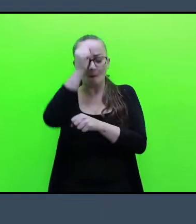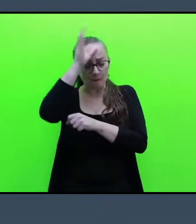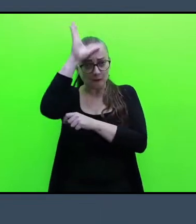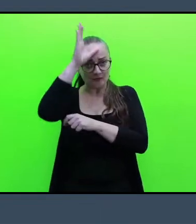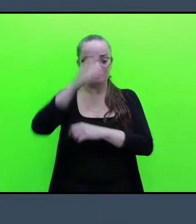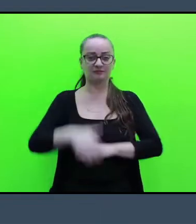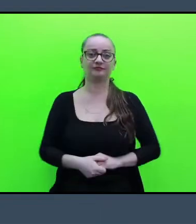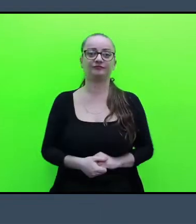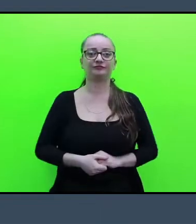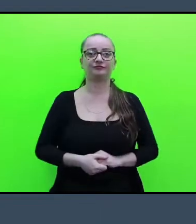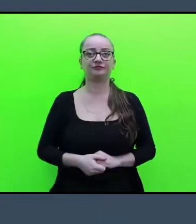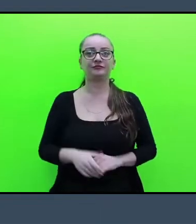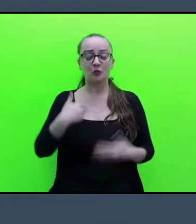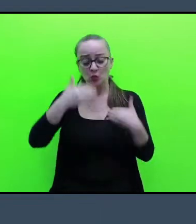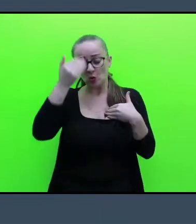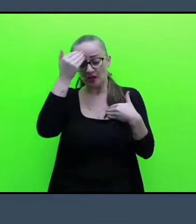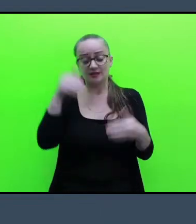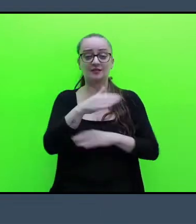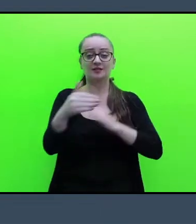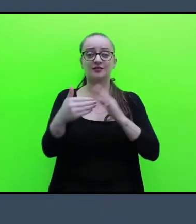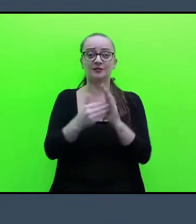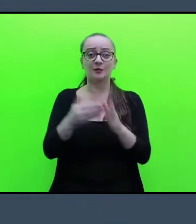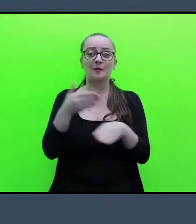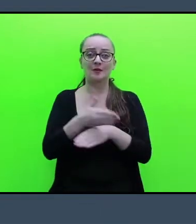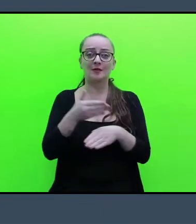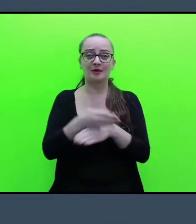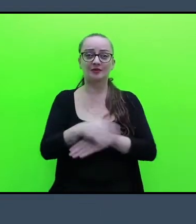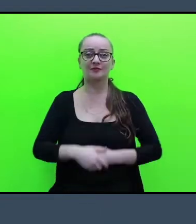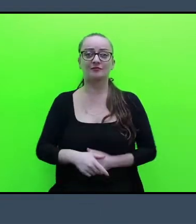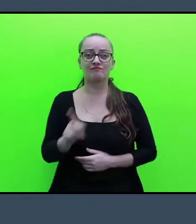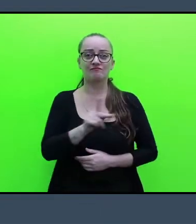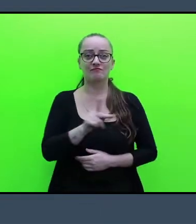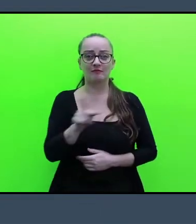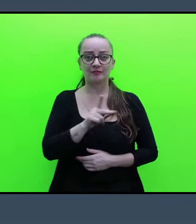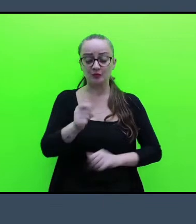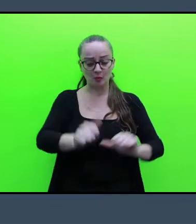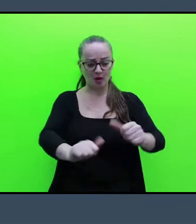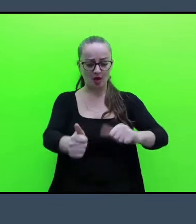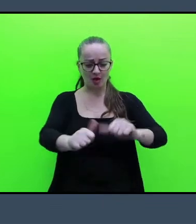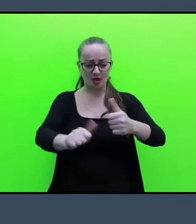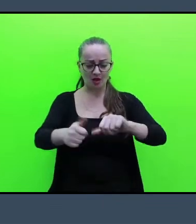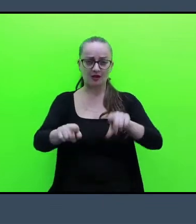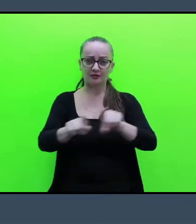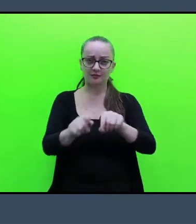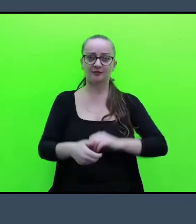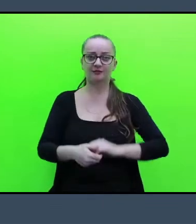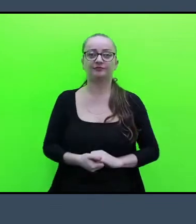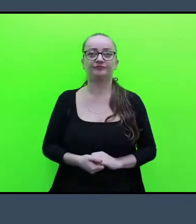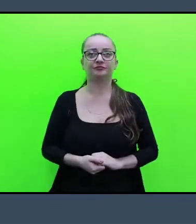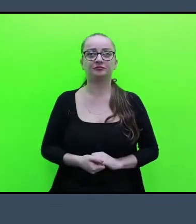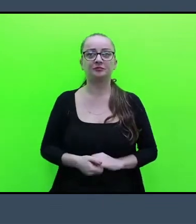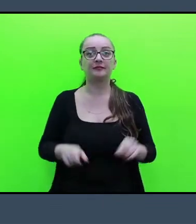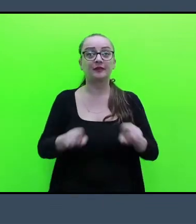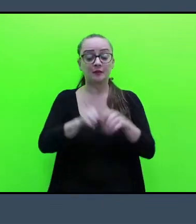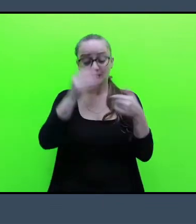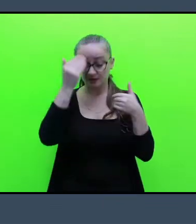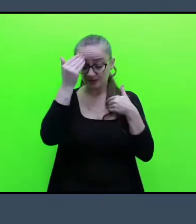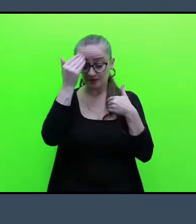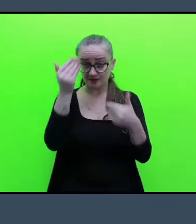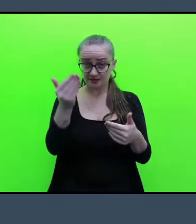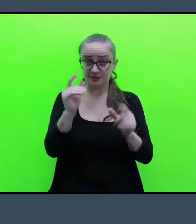então a gente agradece a todos que participaram aos professores avaliadores também agradecemos aos